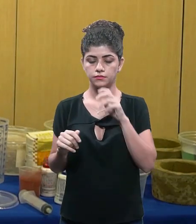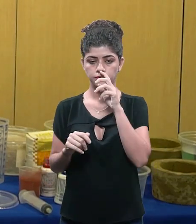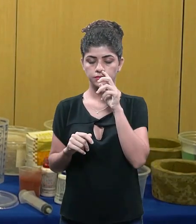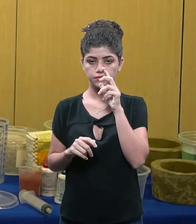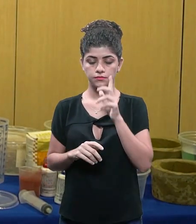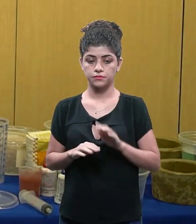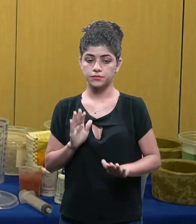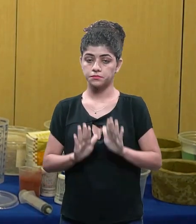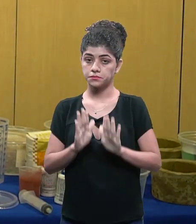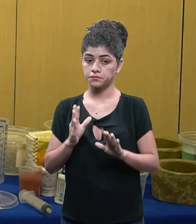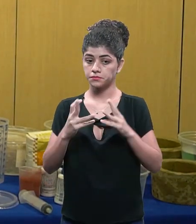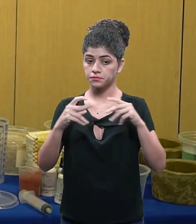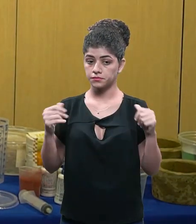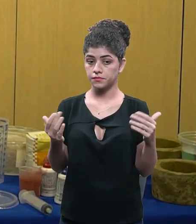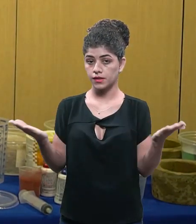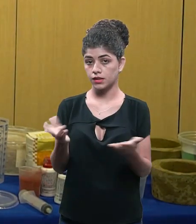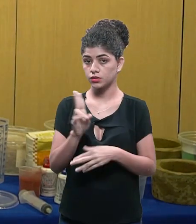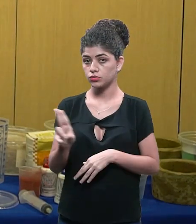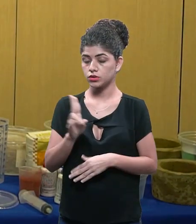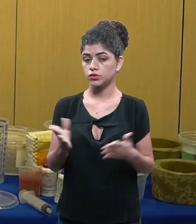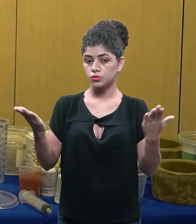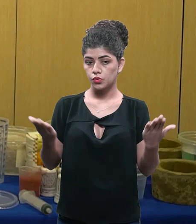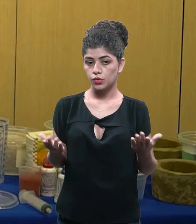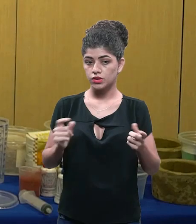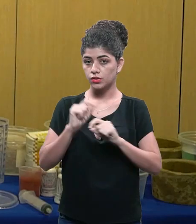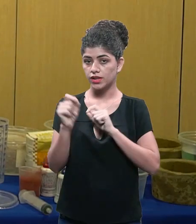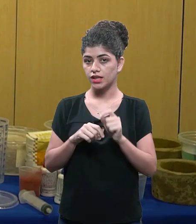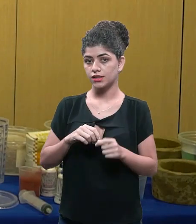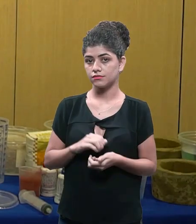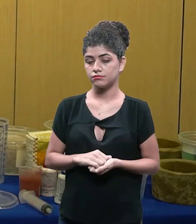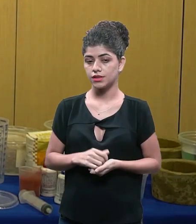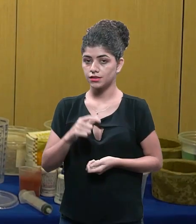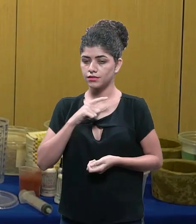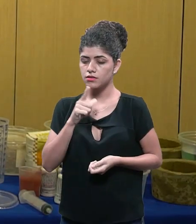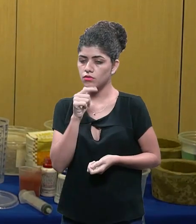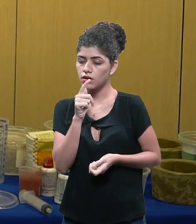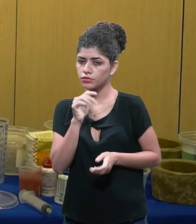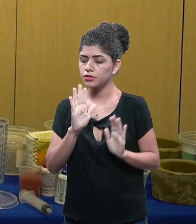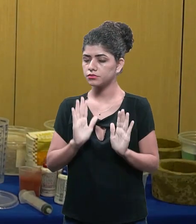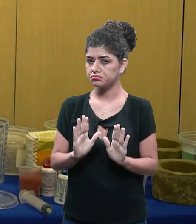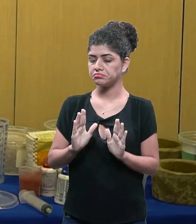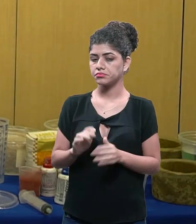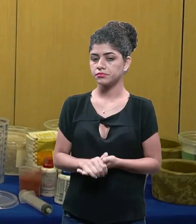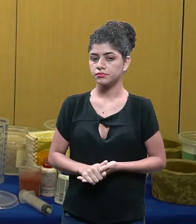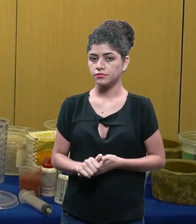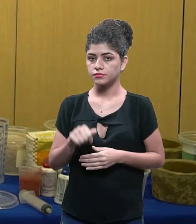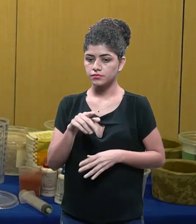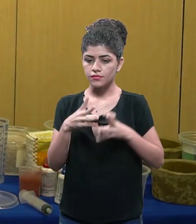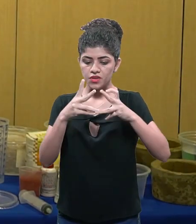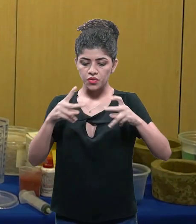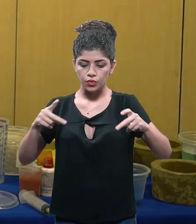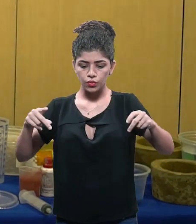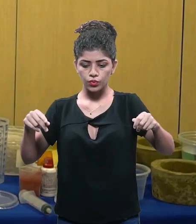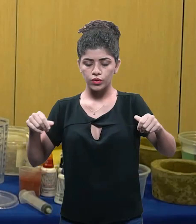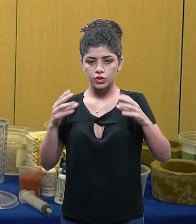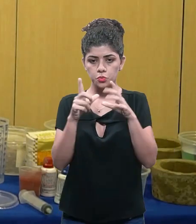areia dependendo da areia que você está usando por exemplo essa que a gente está usando hoje ela está bastante úmida percebe até pela coloração dela